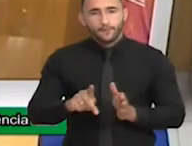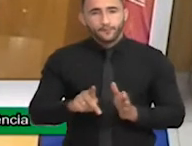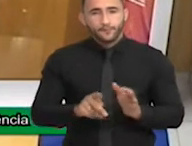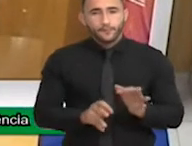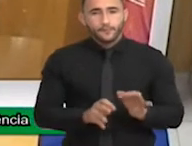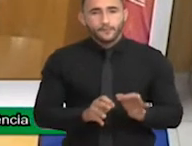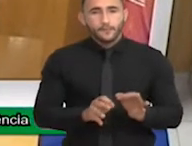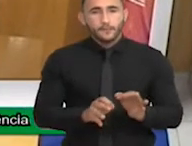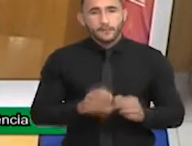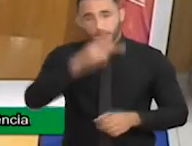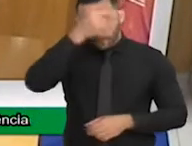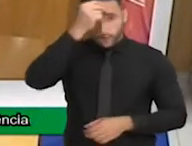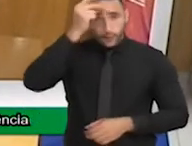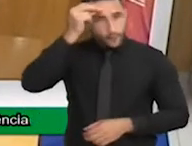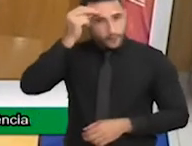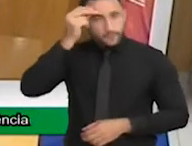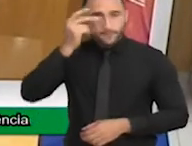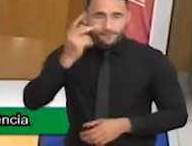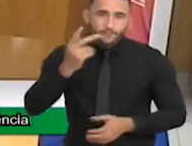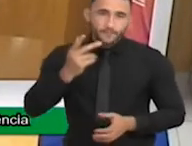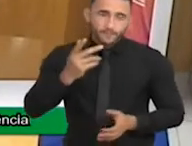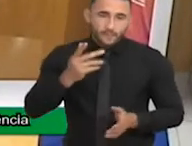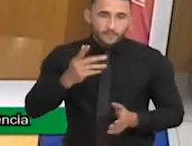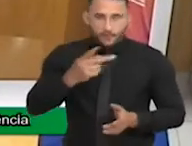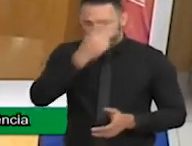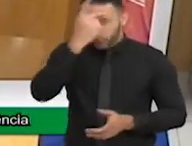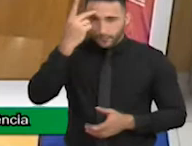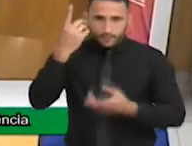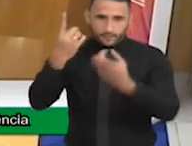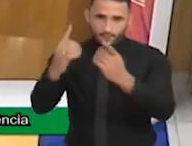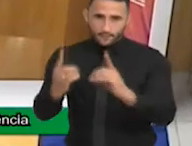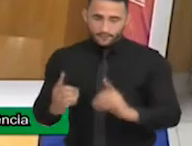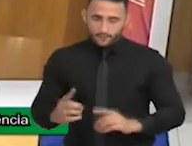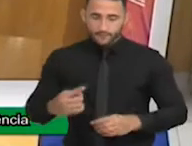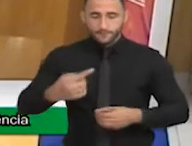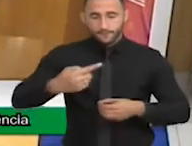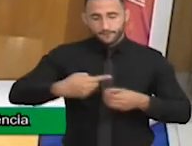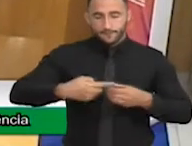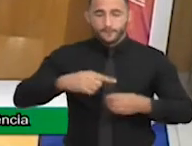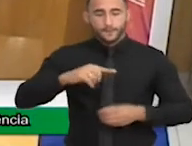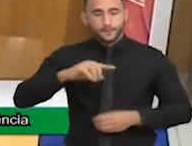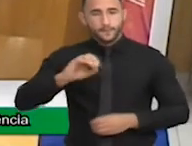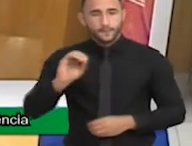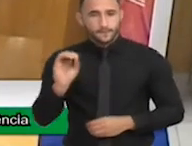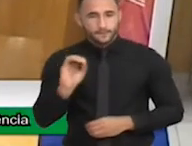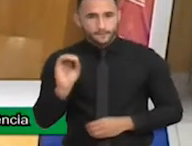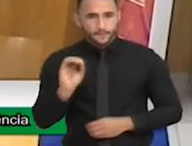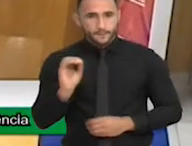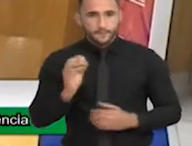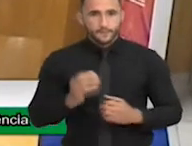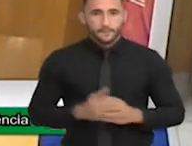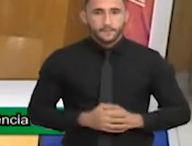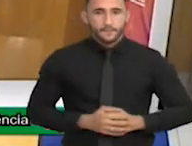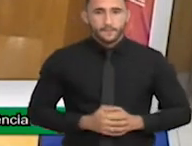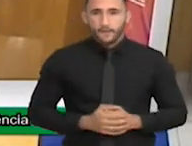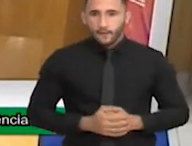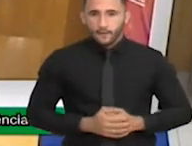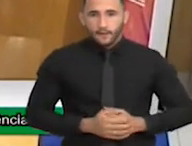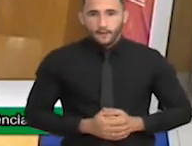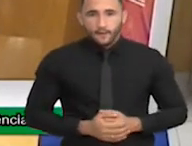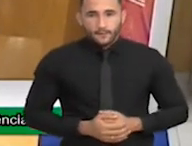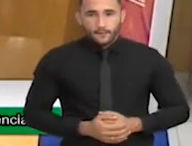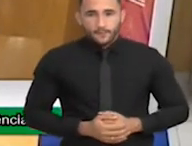da Pessoa com Deficiência da cidade de Osasco. Vai usar aqui mesmo, senhor Salomão? Boa noite.